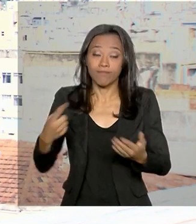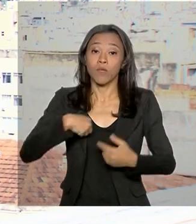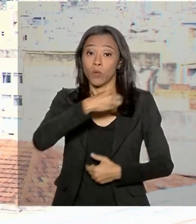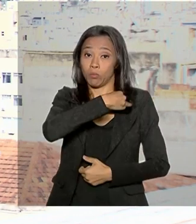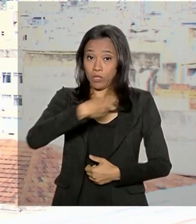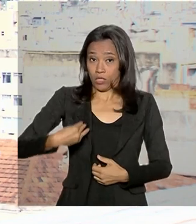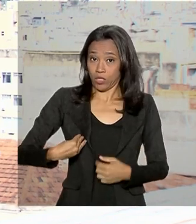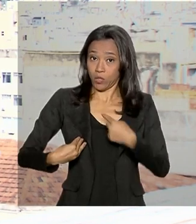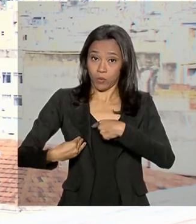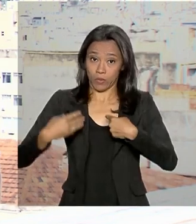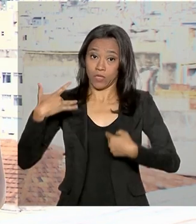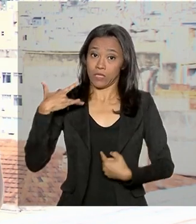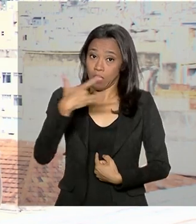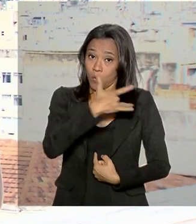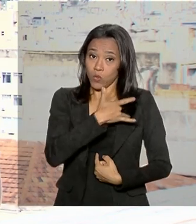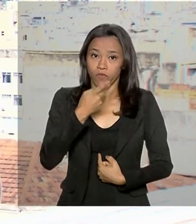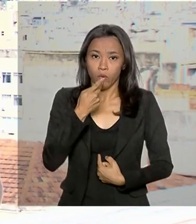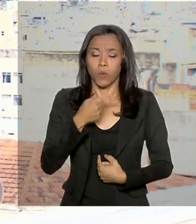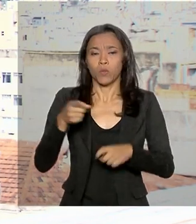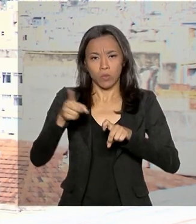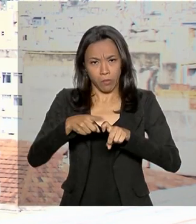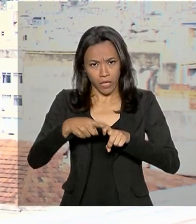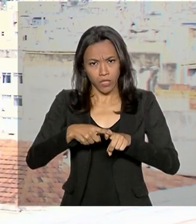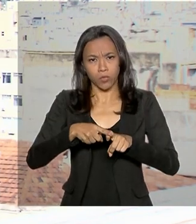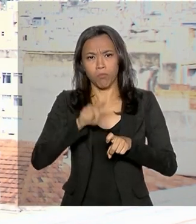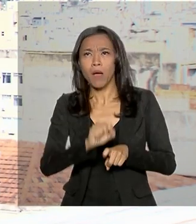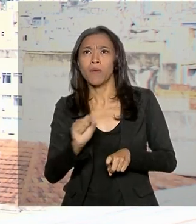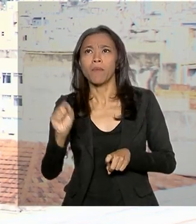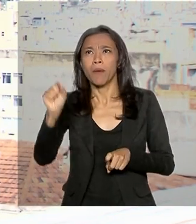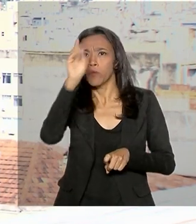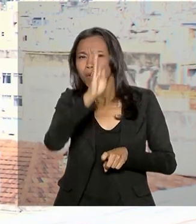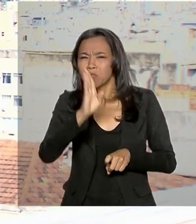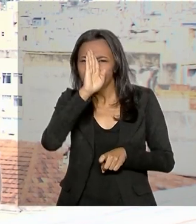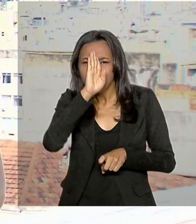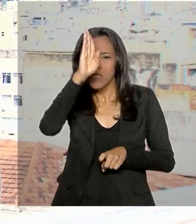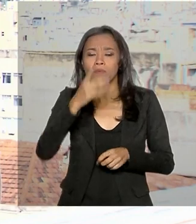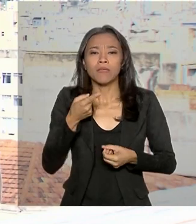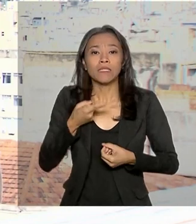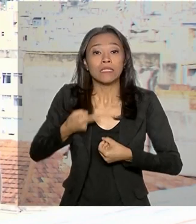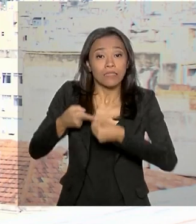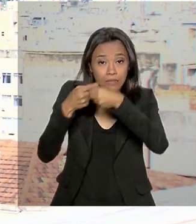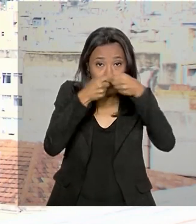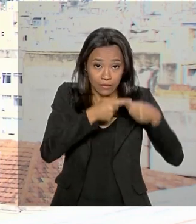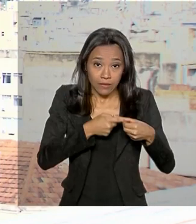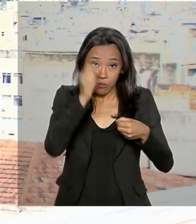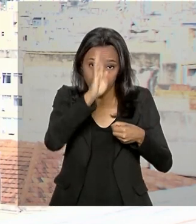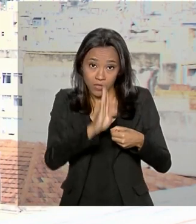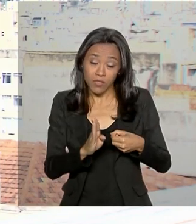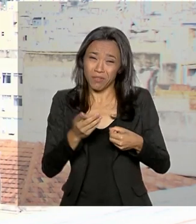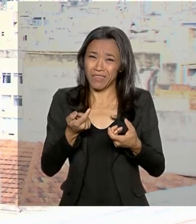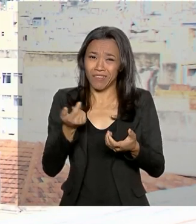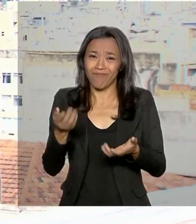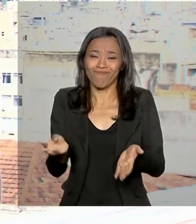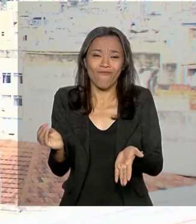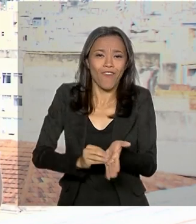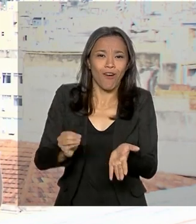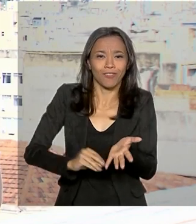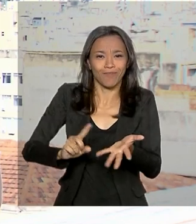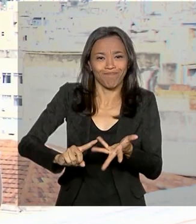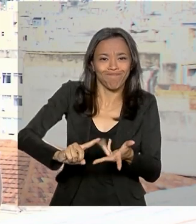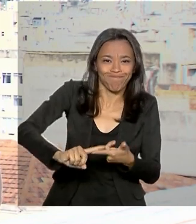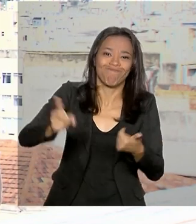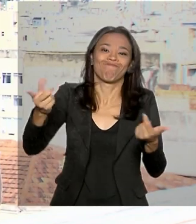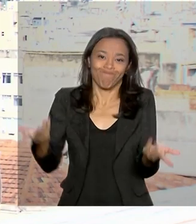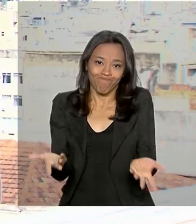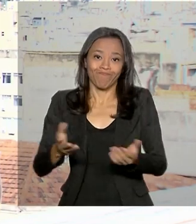Mandetta, o Médicos pelo Brasil estará voltado principalmente para as cidades do interior do país, onde o atendimento é mais precário. Ainda